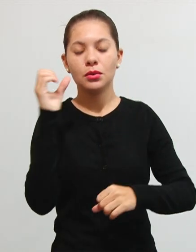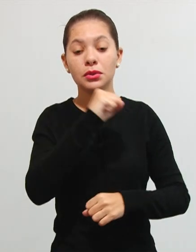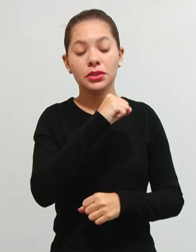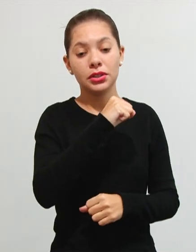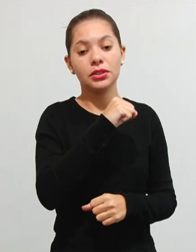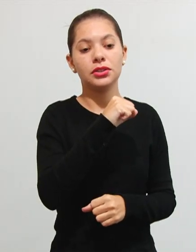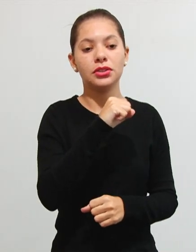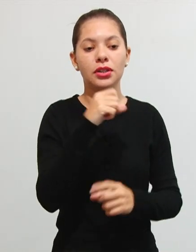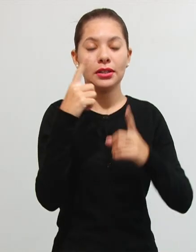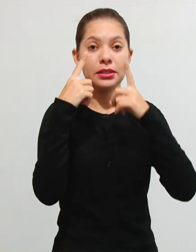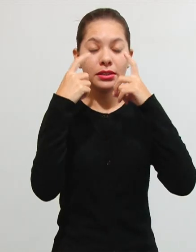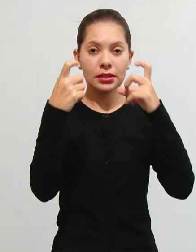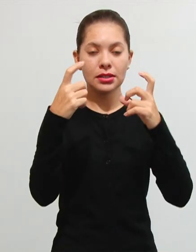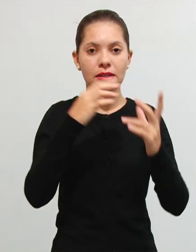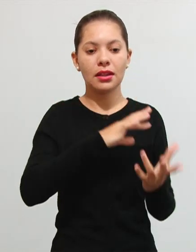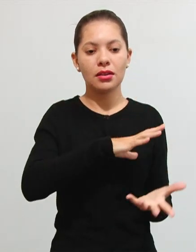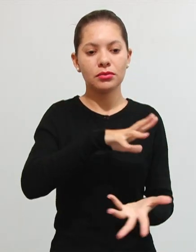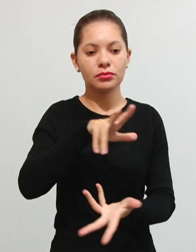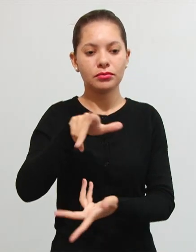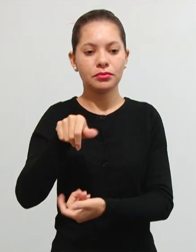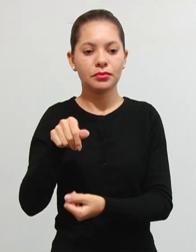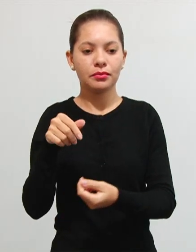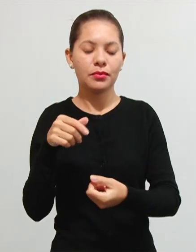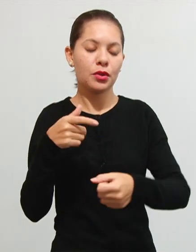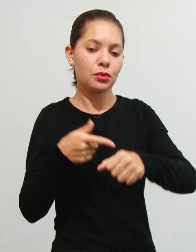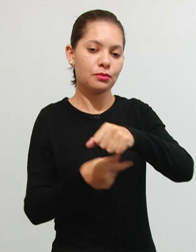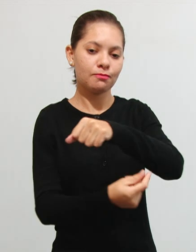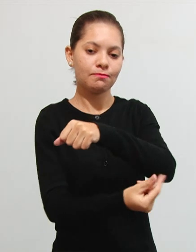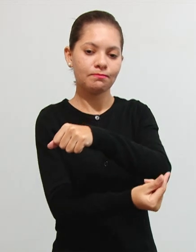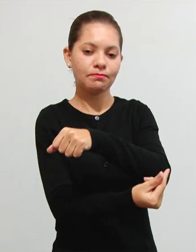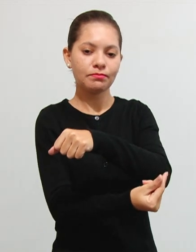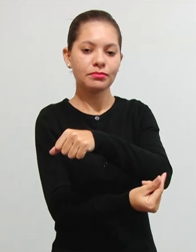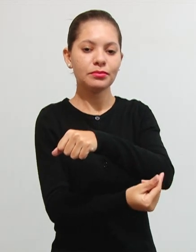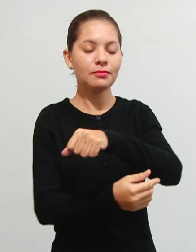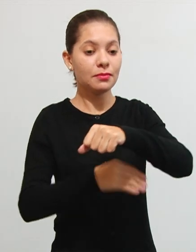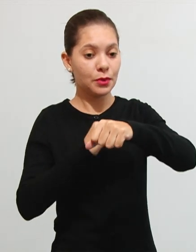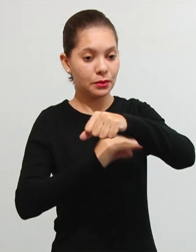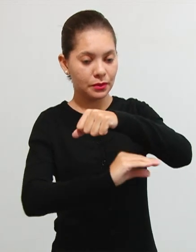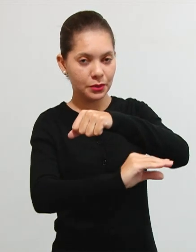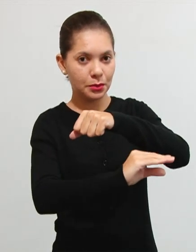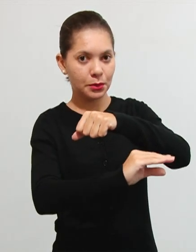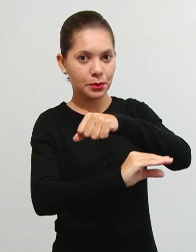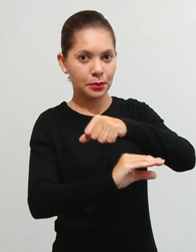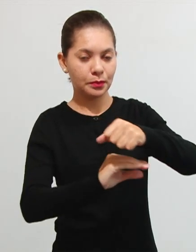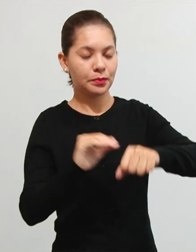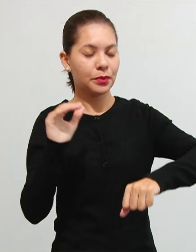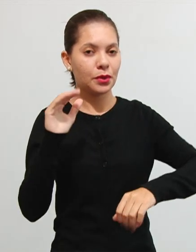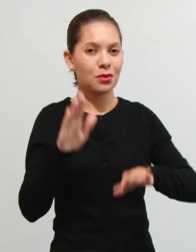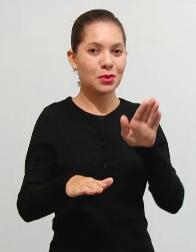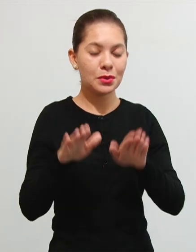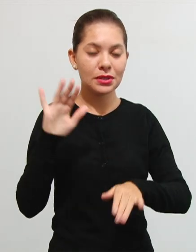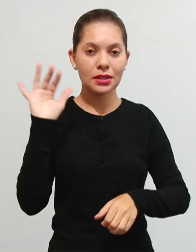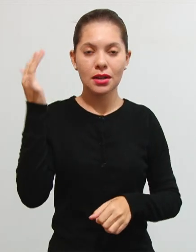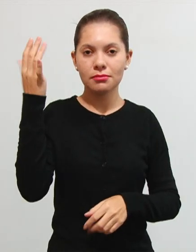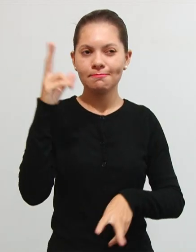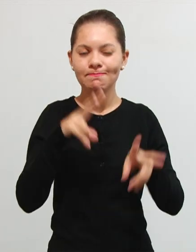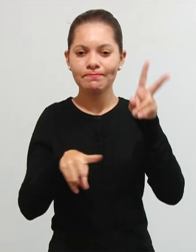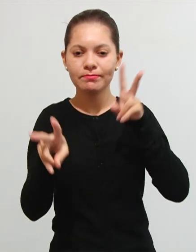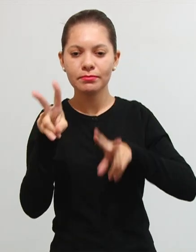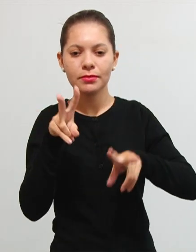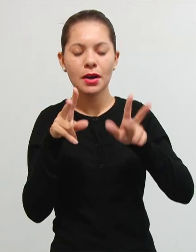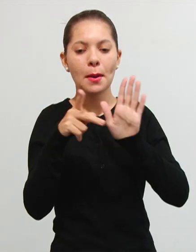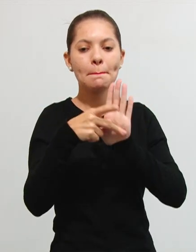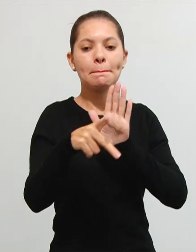relevante interesse nacional do investimento então esses casos tem que ser observados aí para